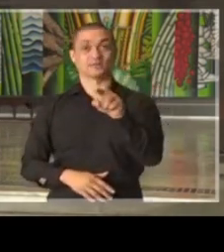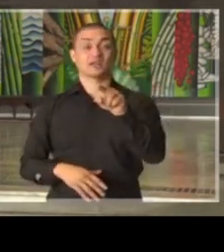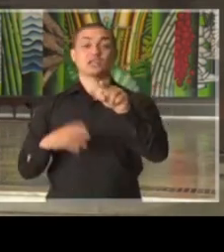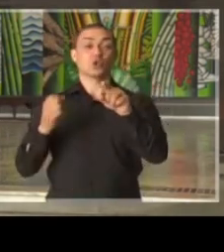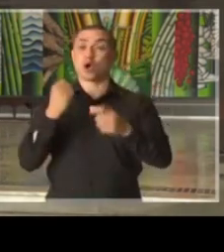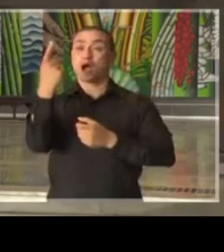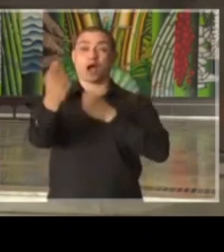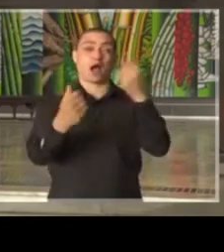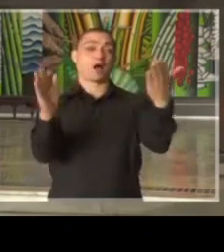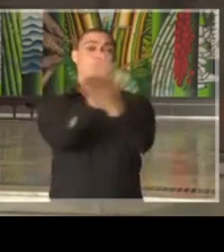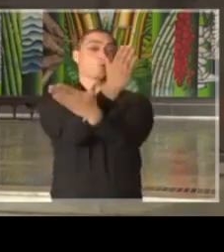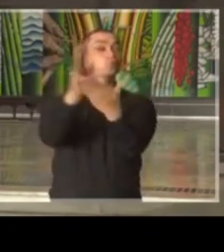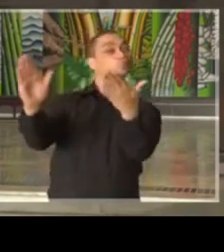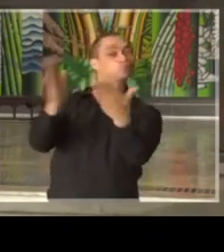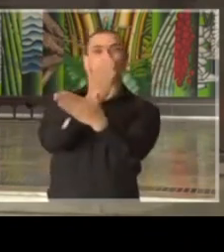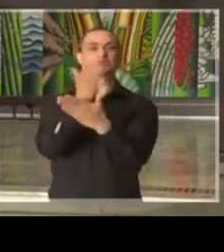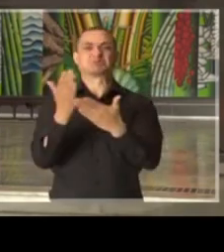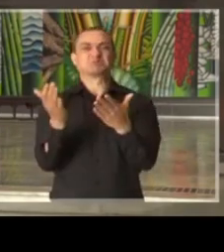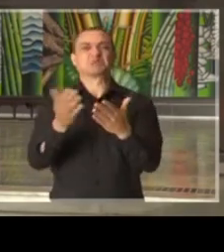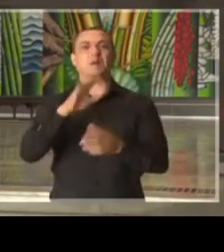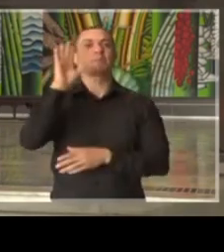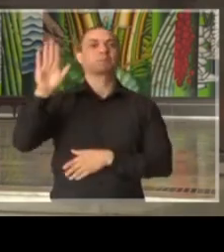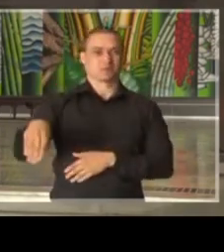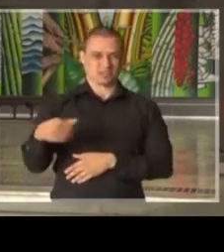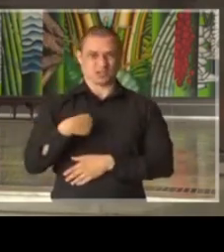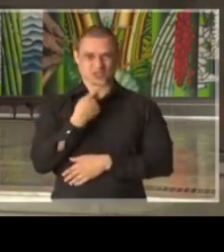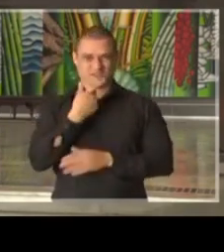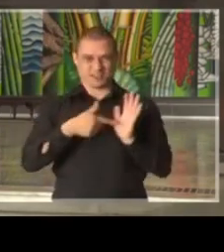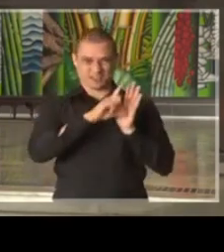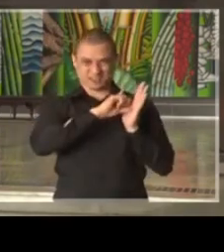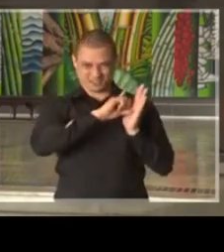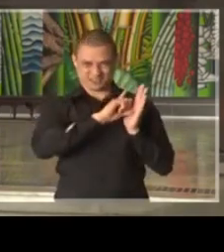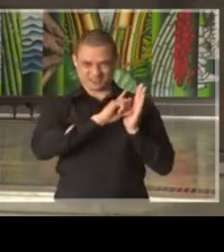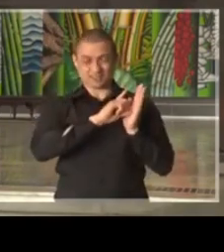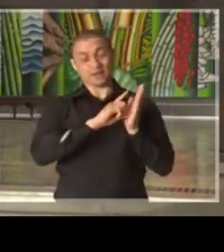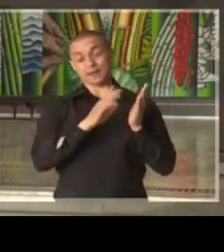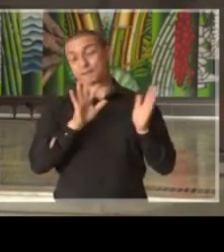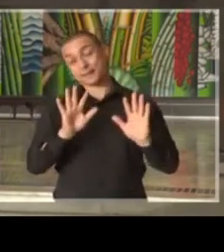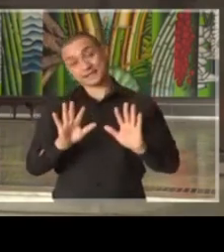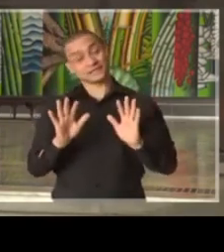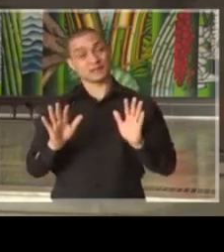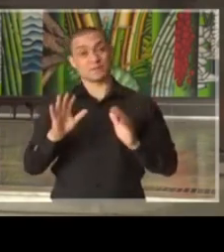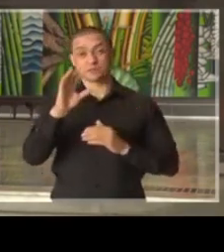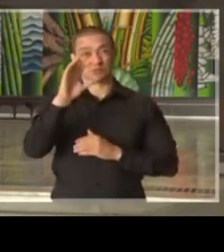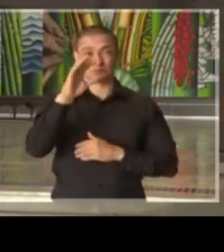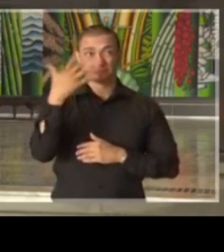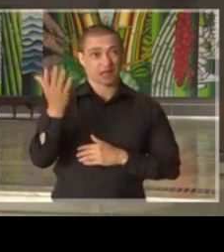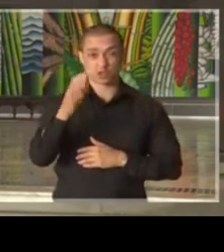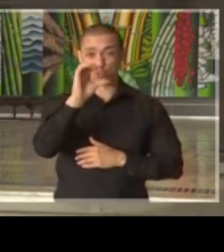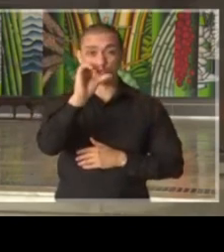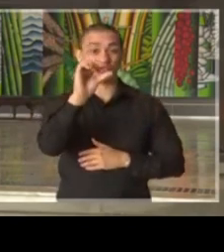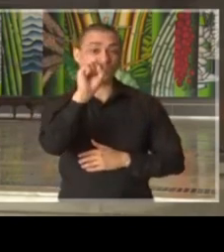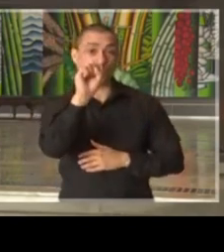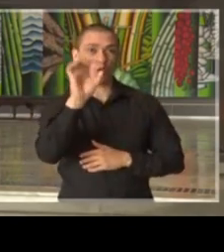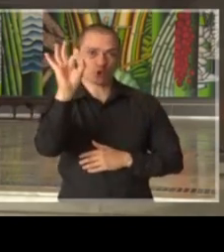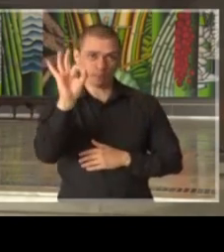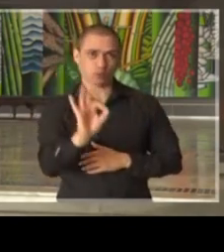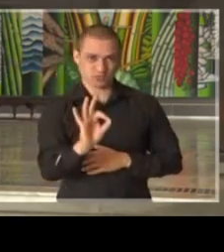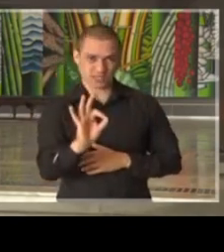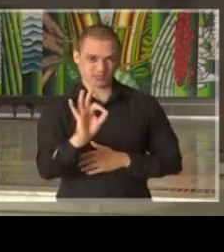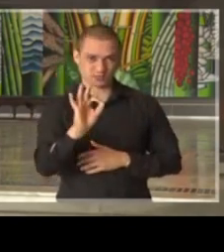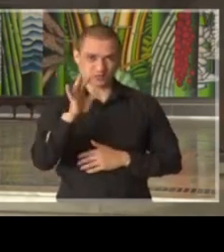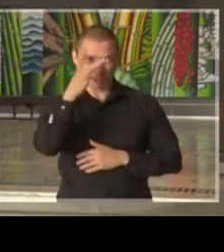raríssimas exceções, como eu já manifestei aqui agora há pouco. Mas, 98% da